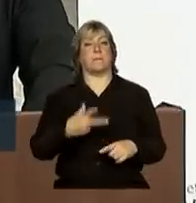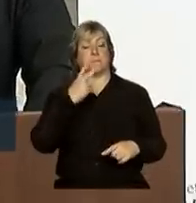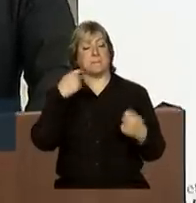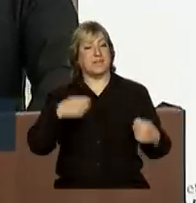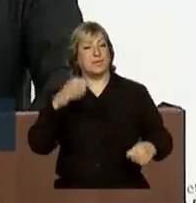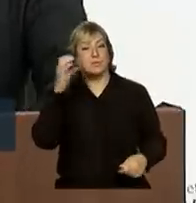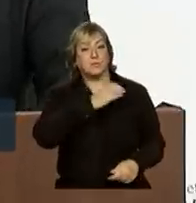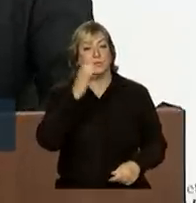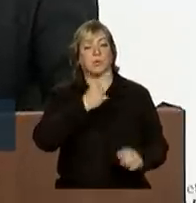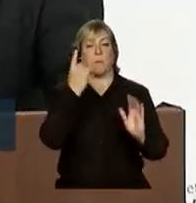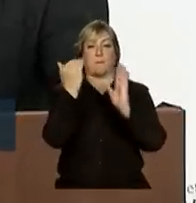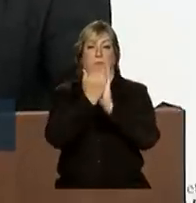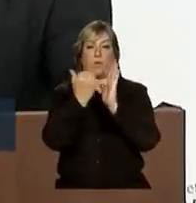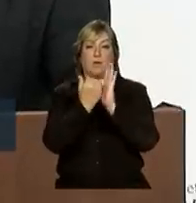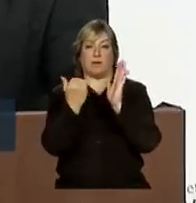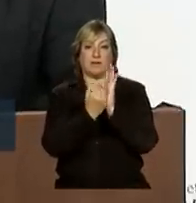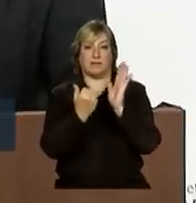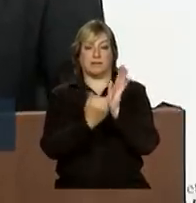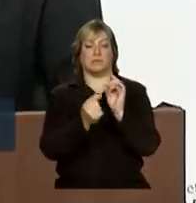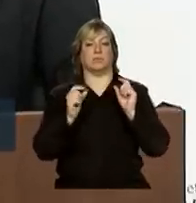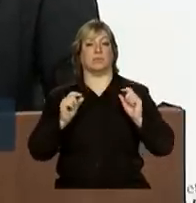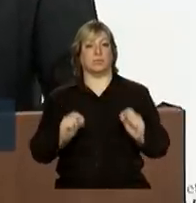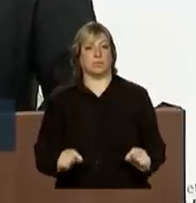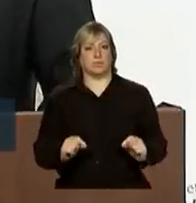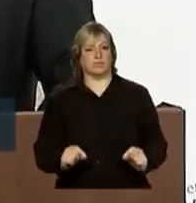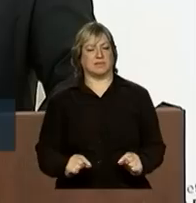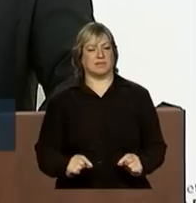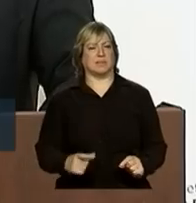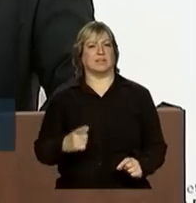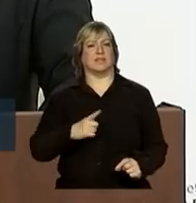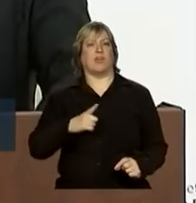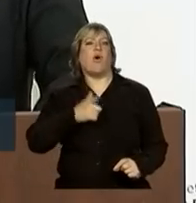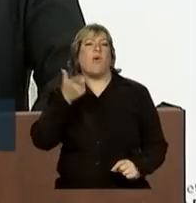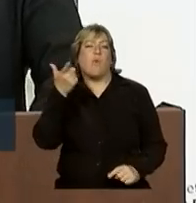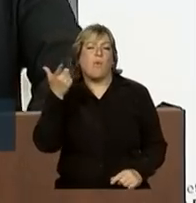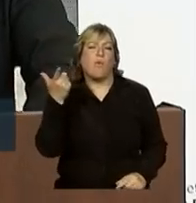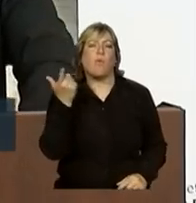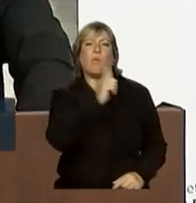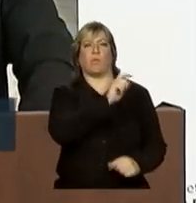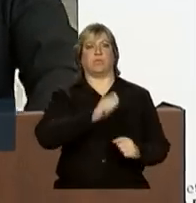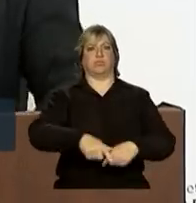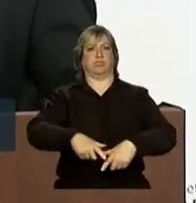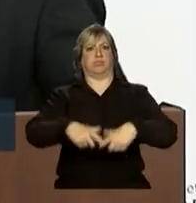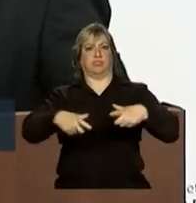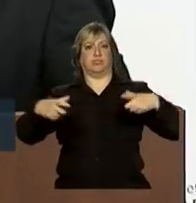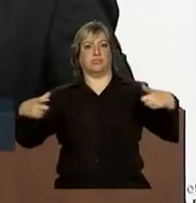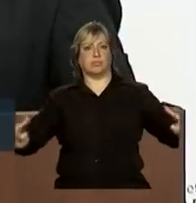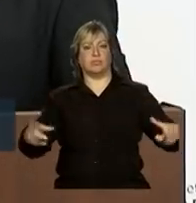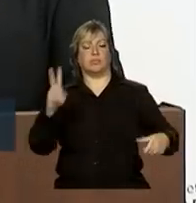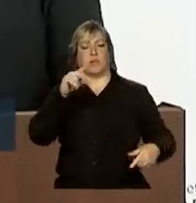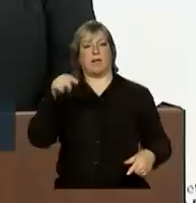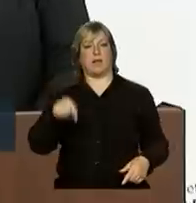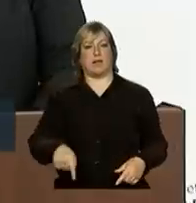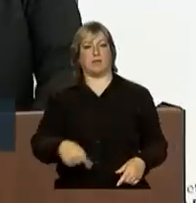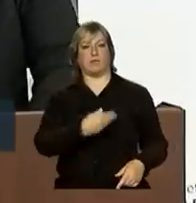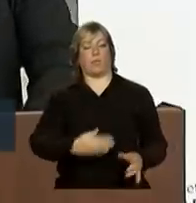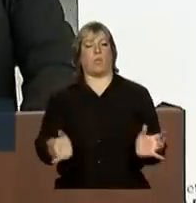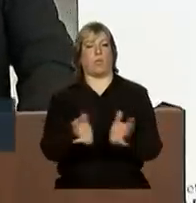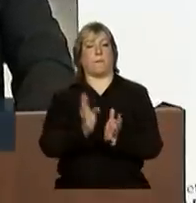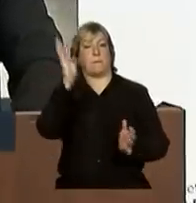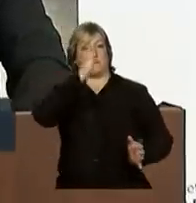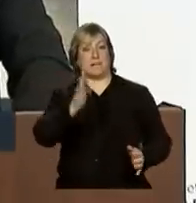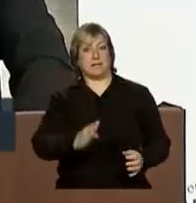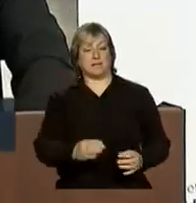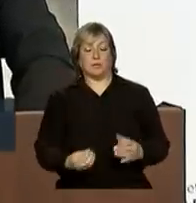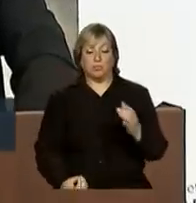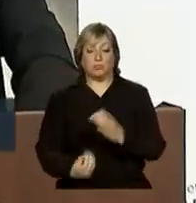que um programa de desengargalamento, desengargalamento amplo do Estado brasileiro. É preciso que se instale